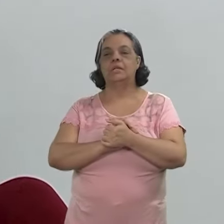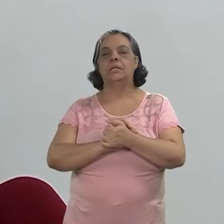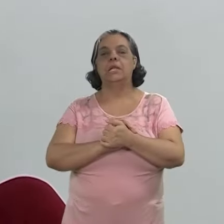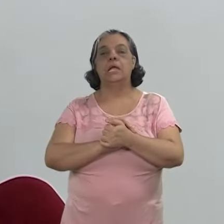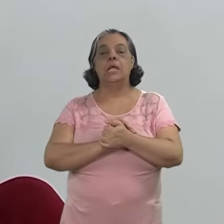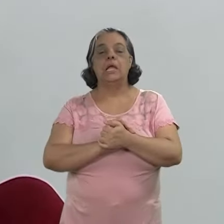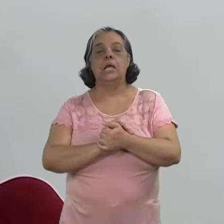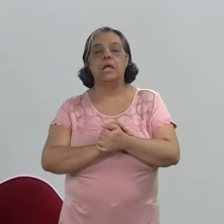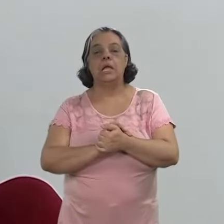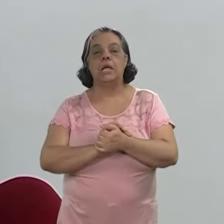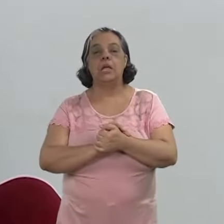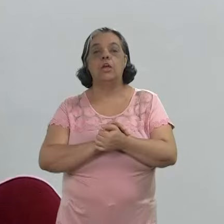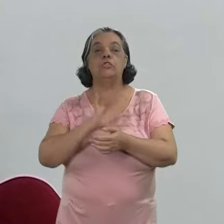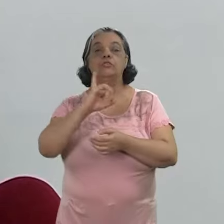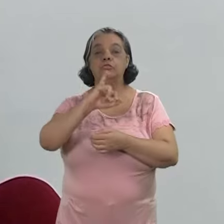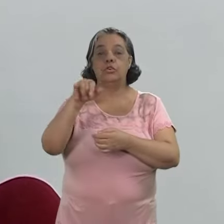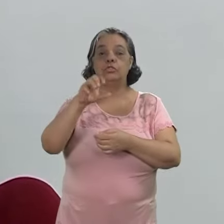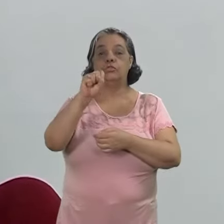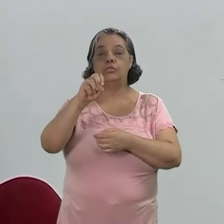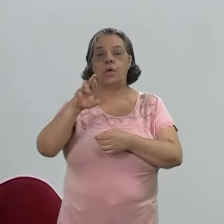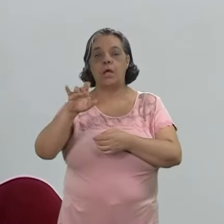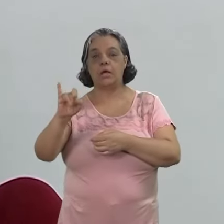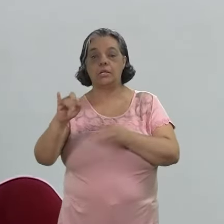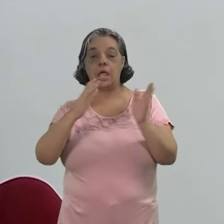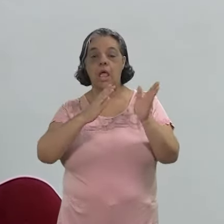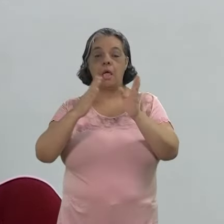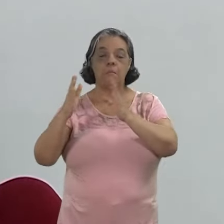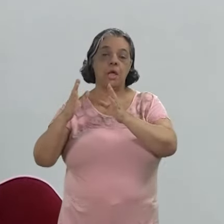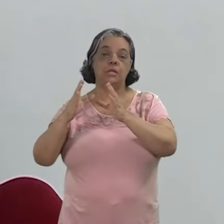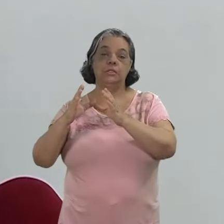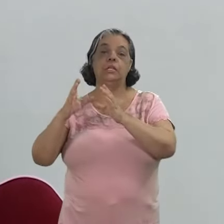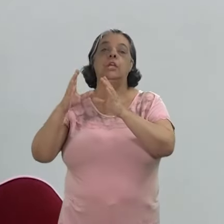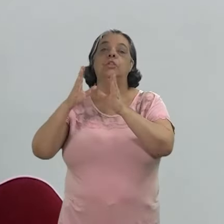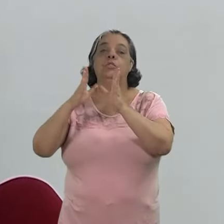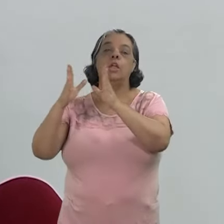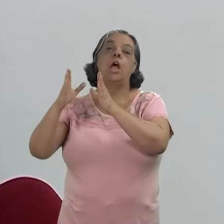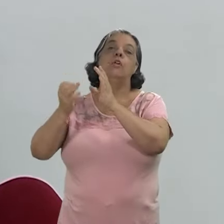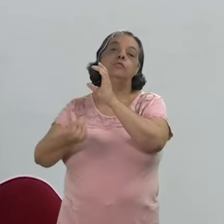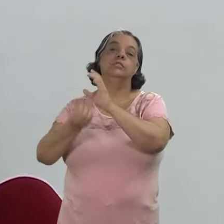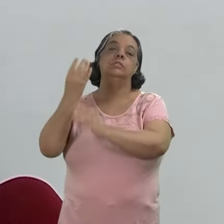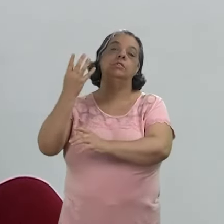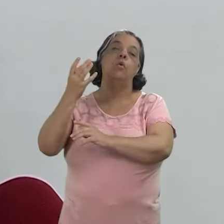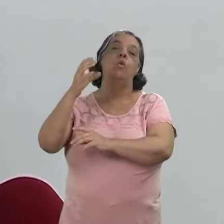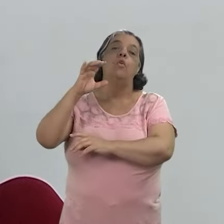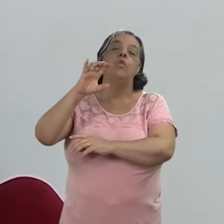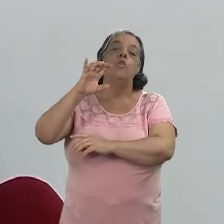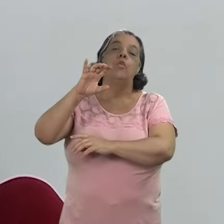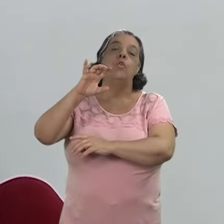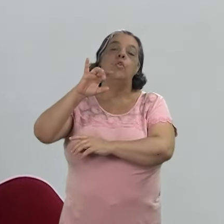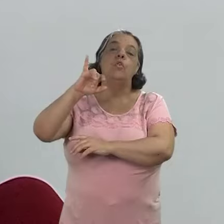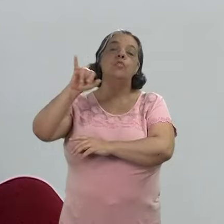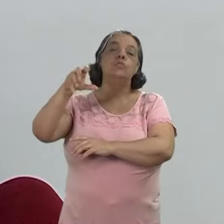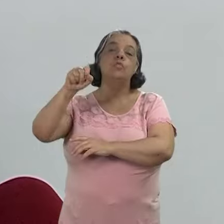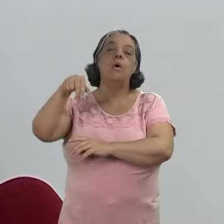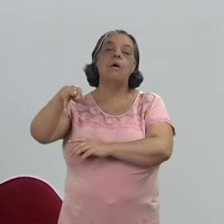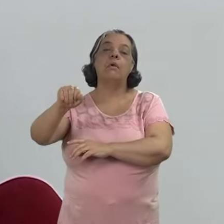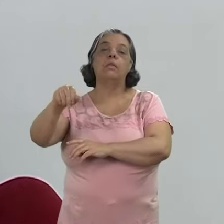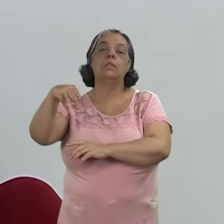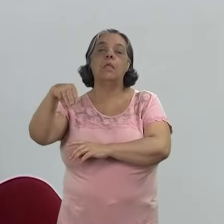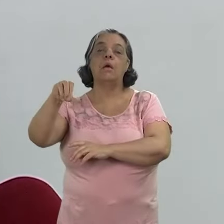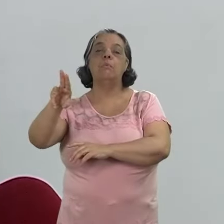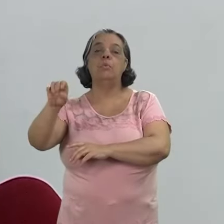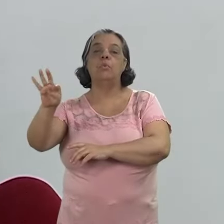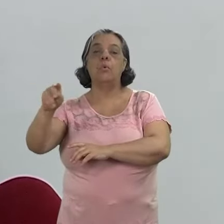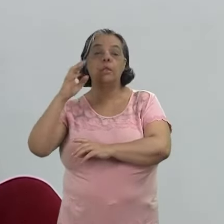A Cinemateca Pernambucana, Jota Soares, é parte da Fundação Joaquim Nabuco. A gente é um mecanismo de